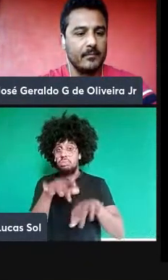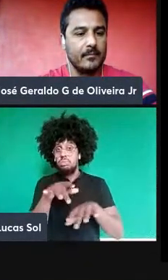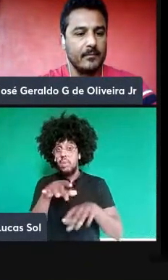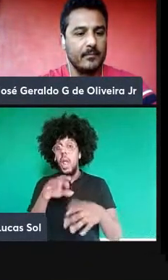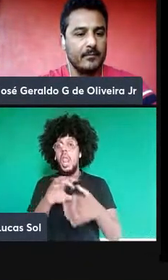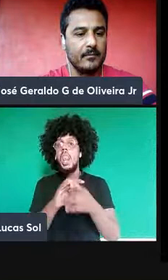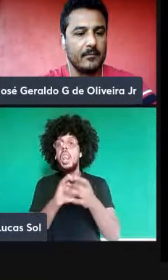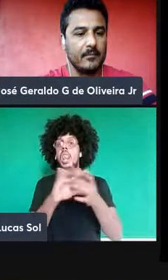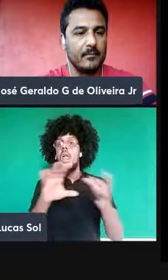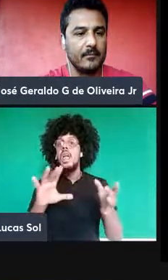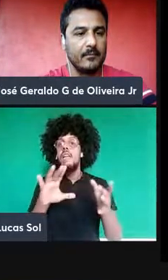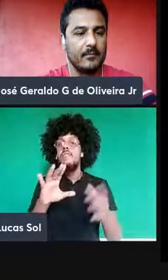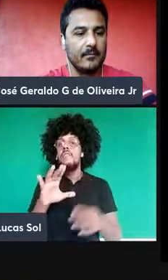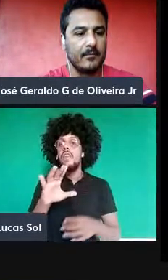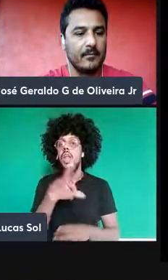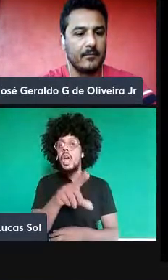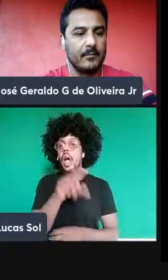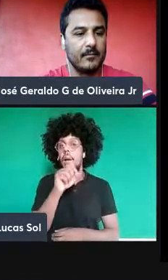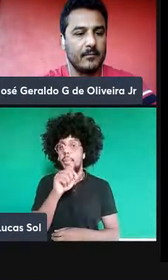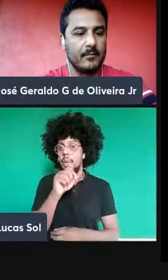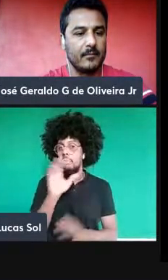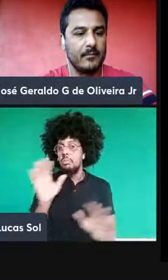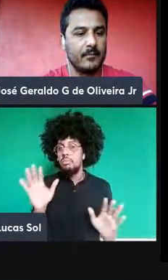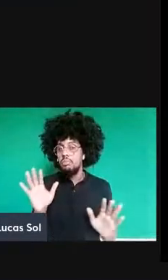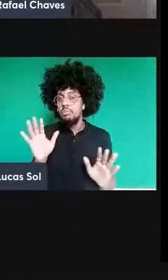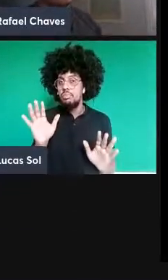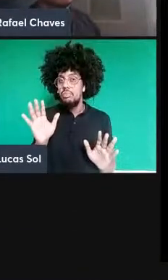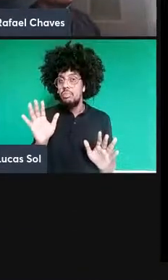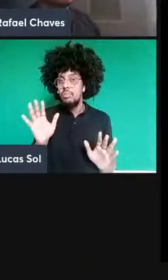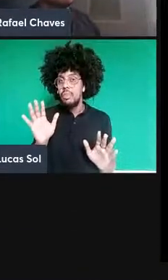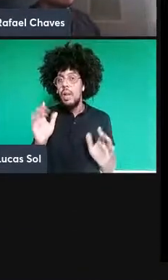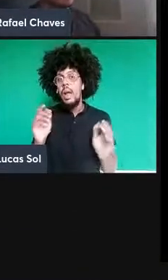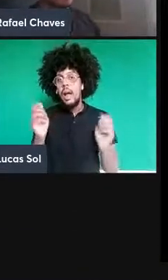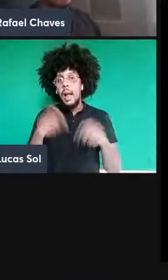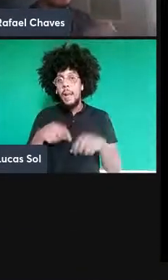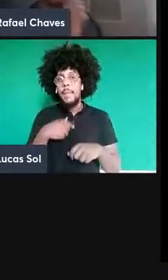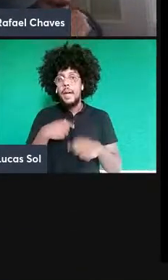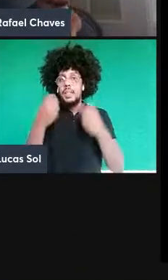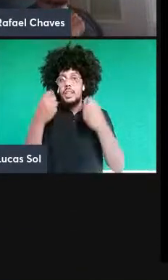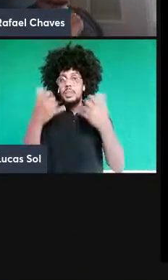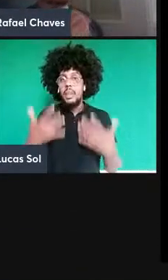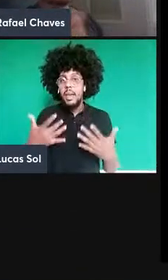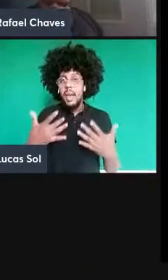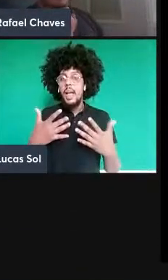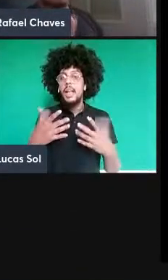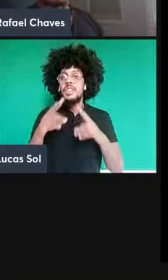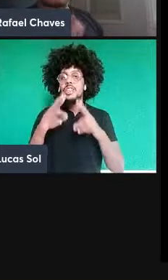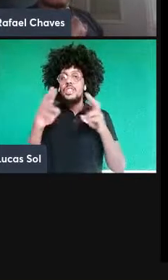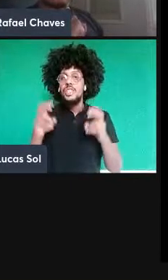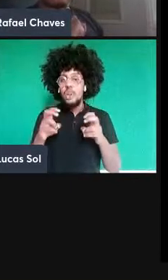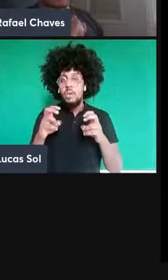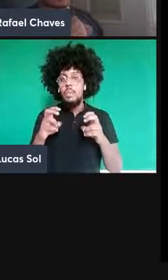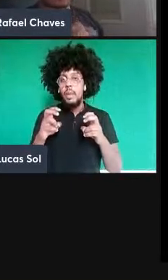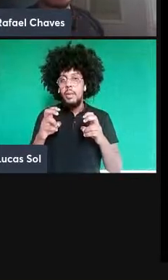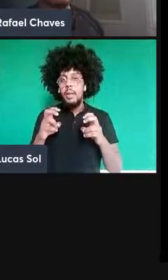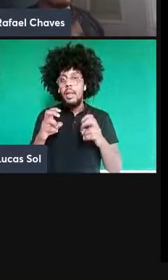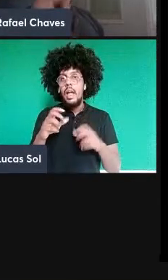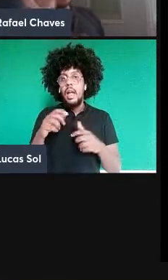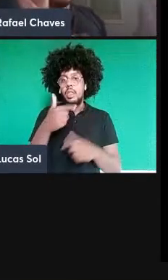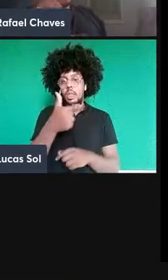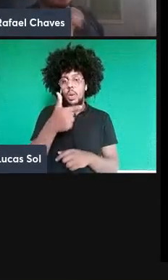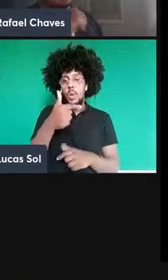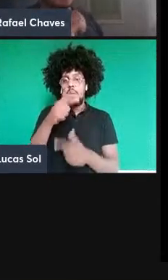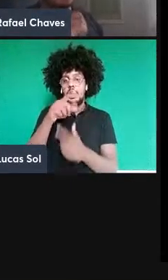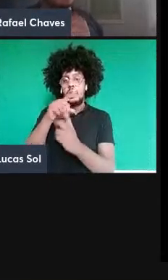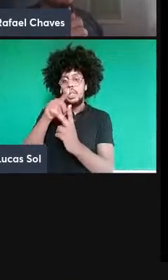poder explicar essa violação máxima de 2 raiz de 2? E a resposta surpreendente é que não. É que o